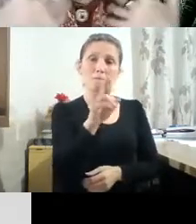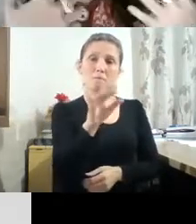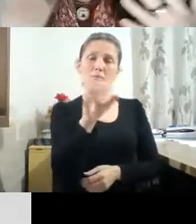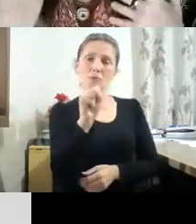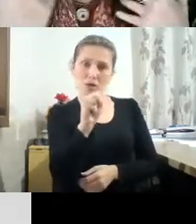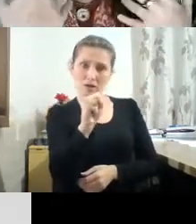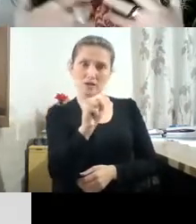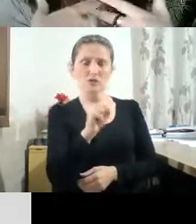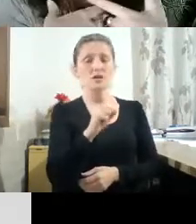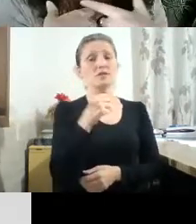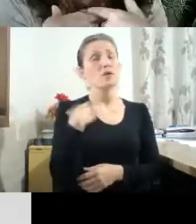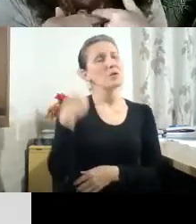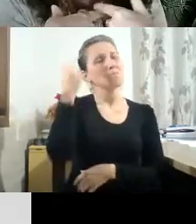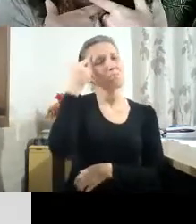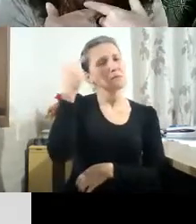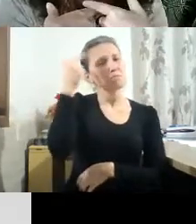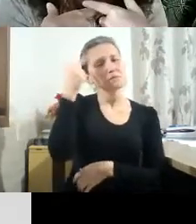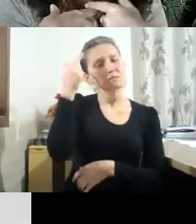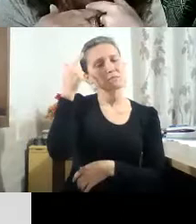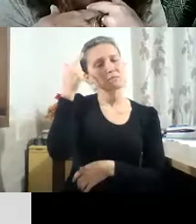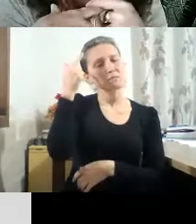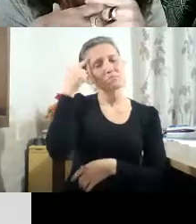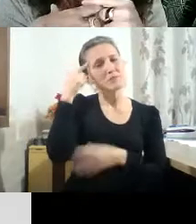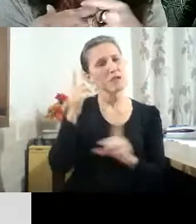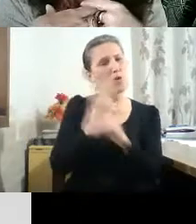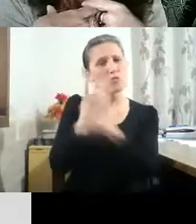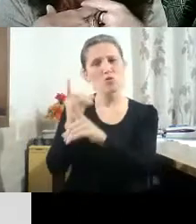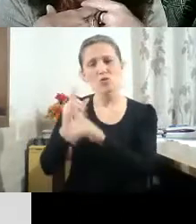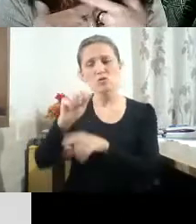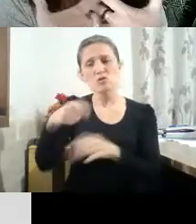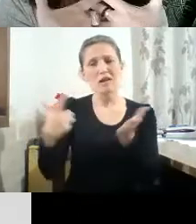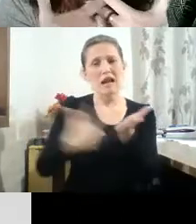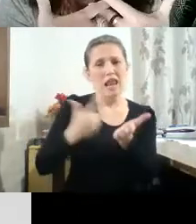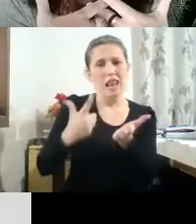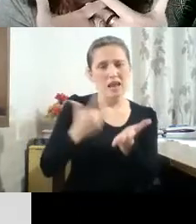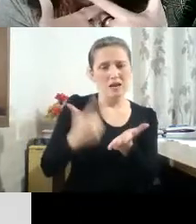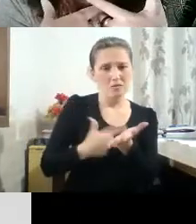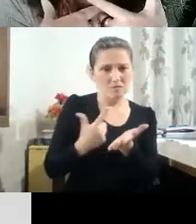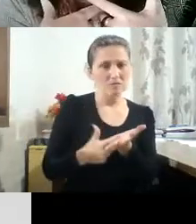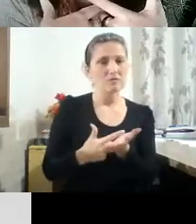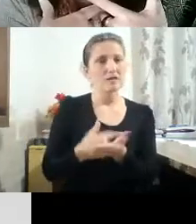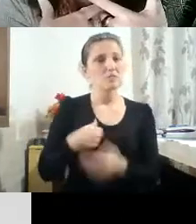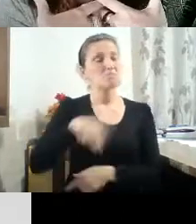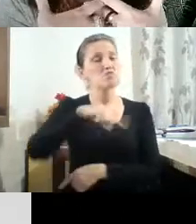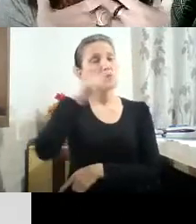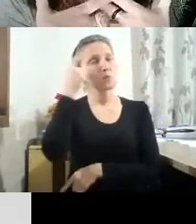pensar, esse pensar dos encontros de livros para essa edição, dar-nos conta da